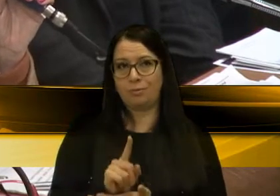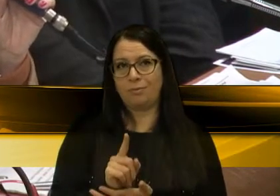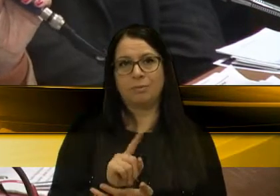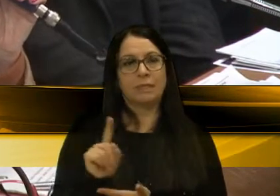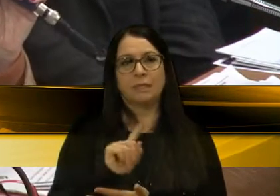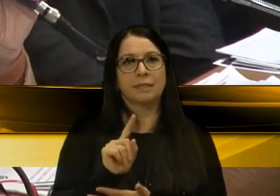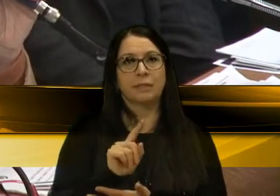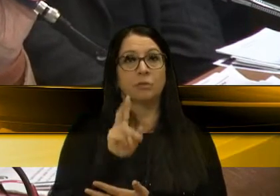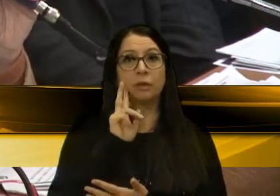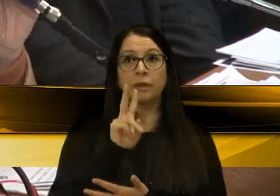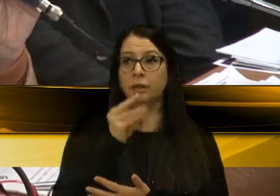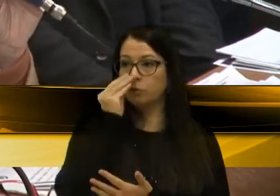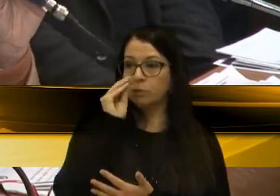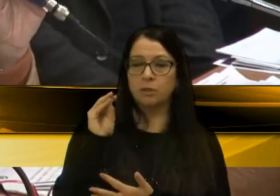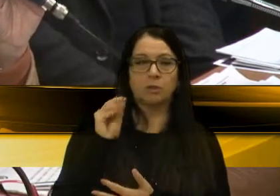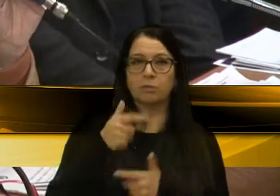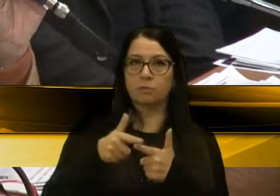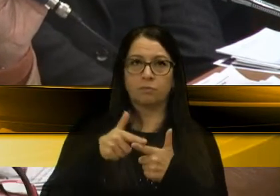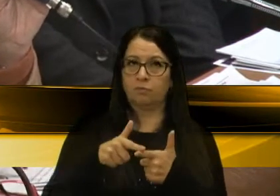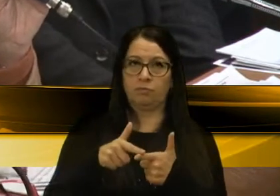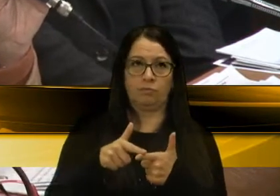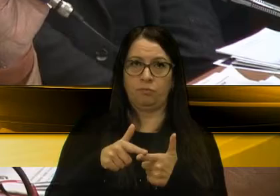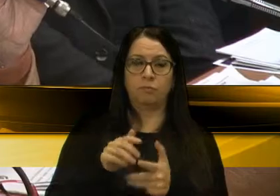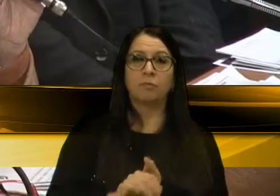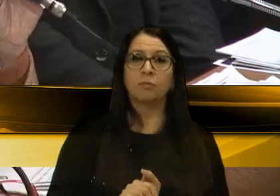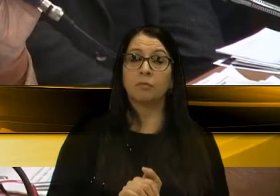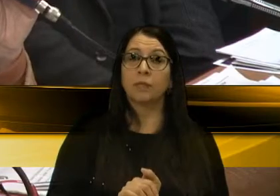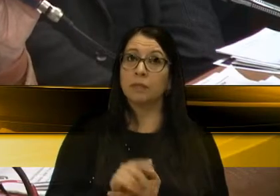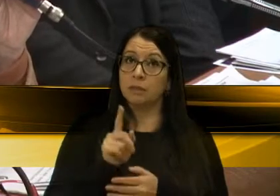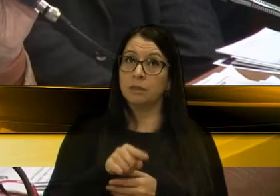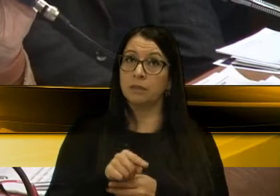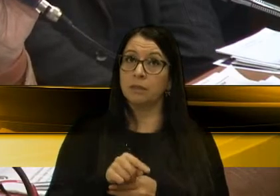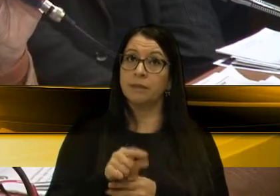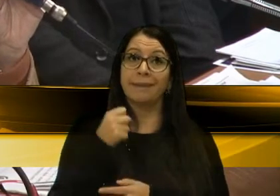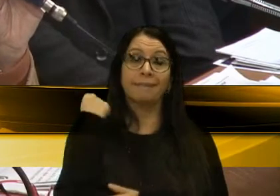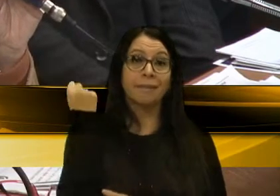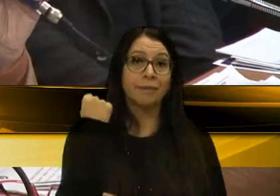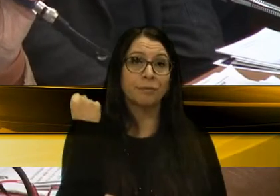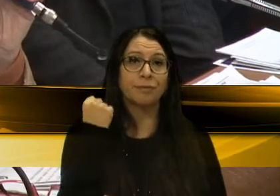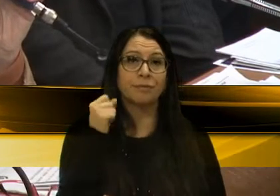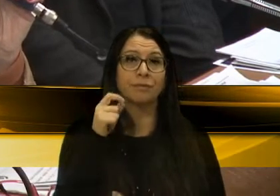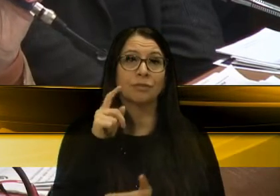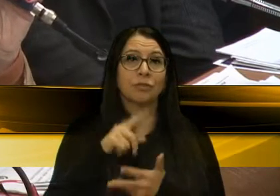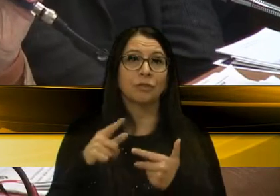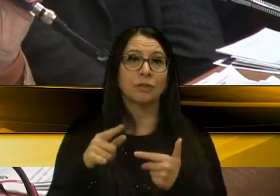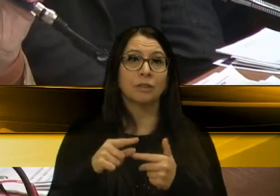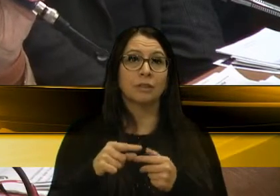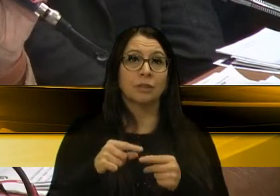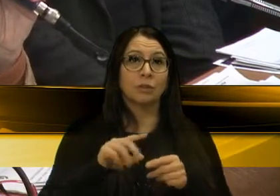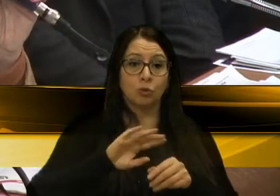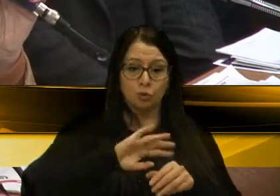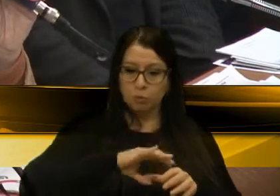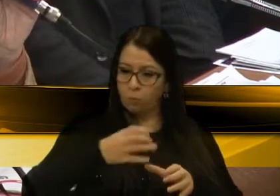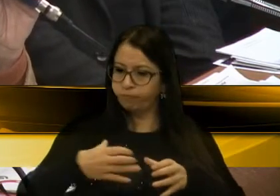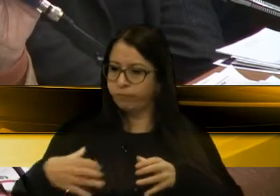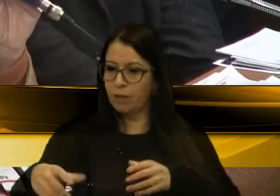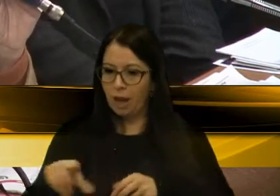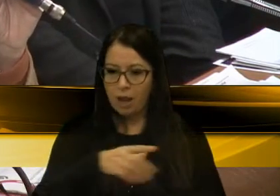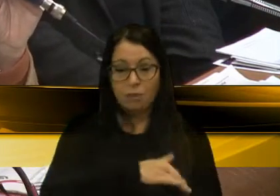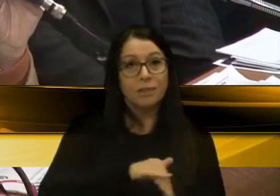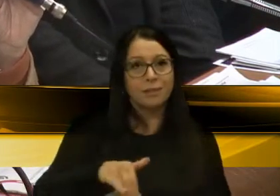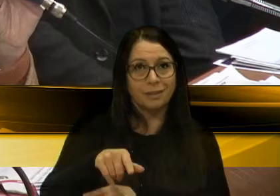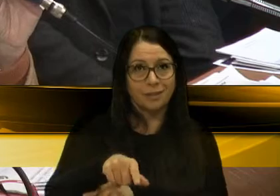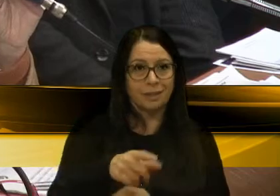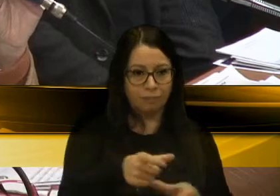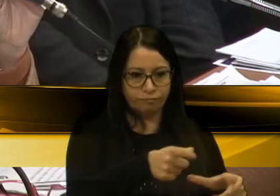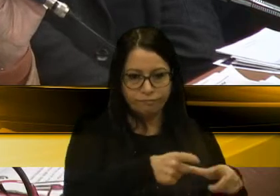não sendo visto o problema. E, fundamentalmente, da gravidade, de fato, das crateras que nós temos nesse...